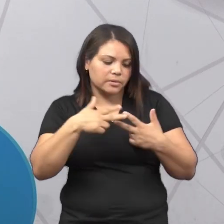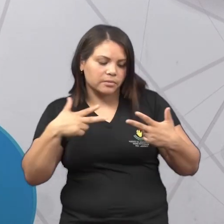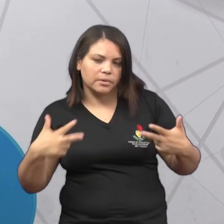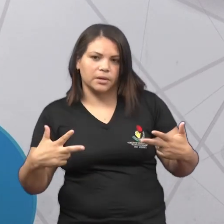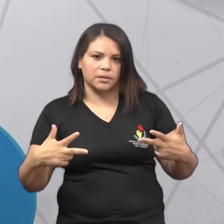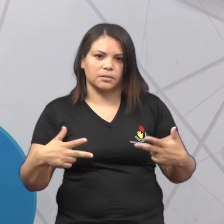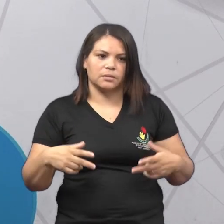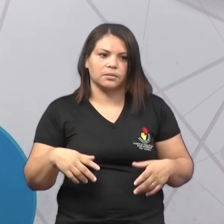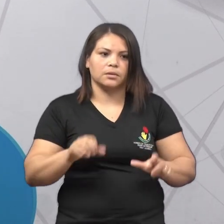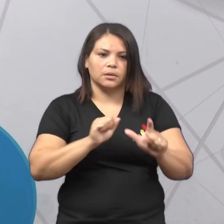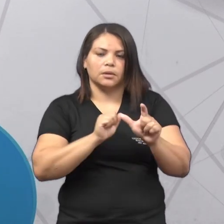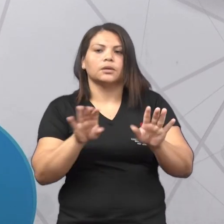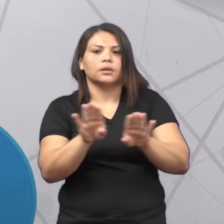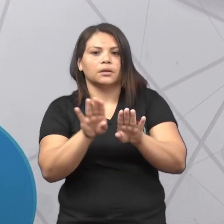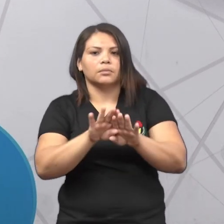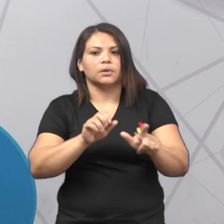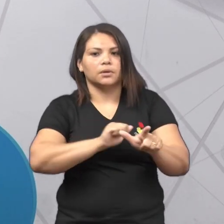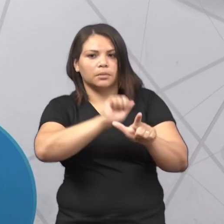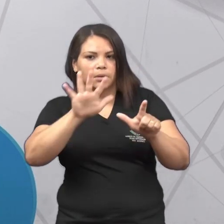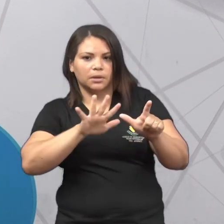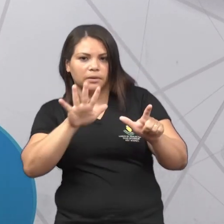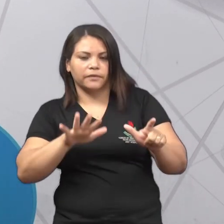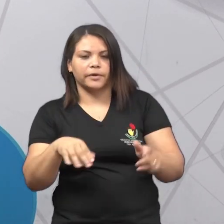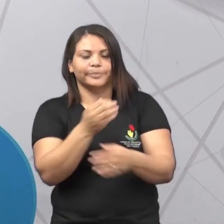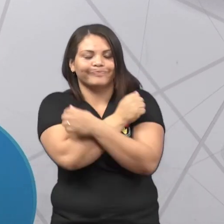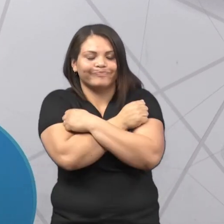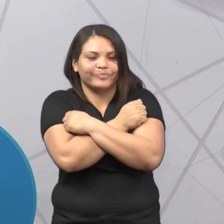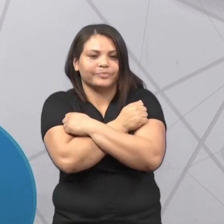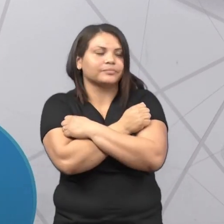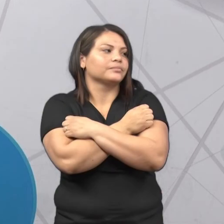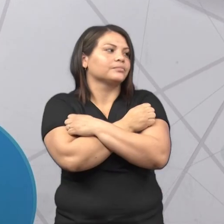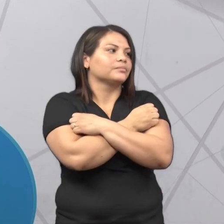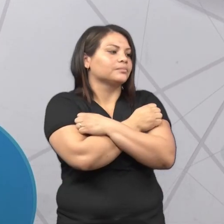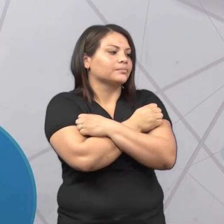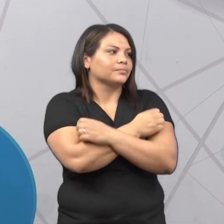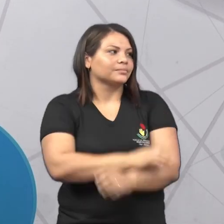desses da nossa plataforma, tá certo? Um abraço.